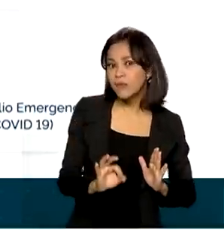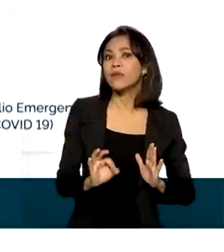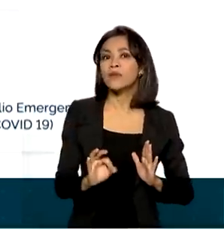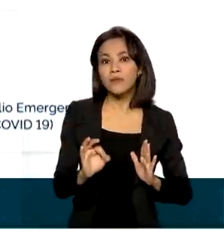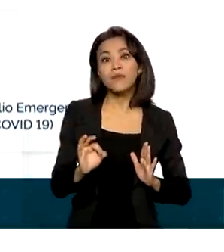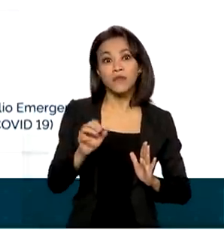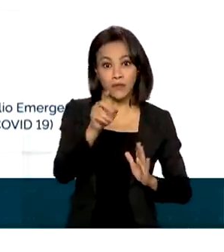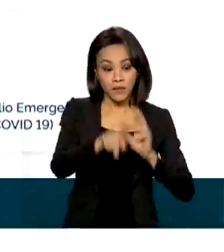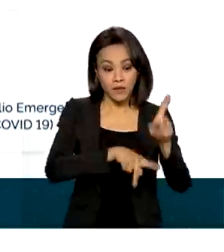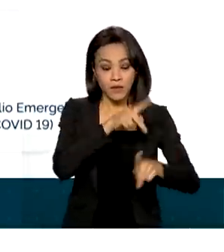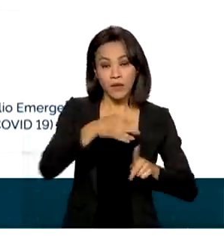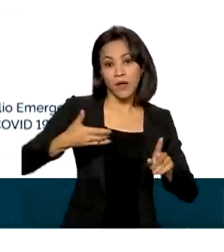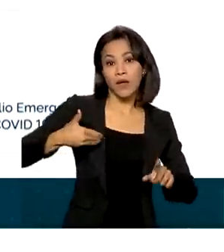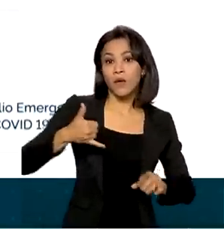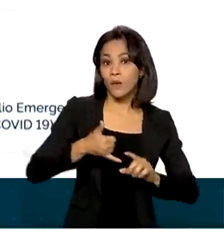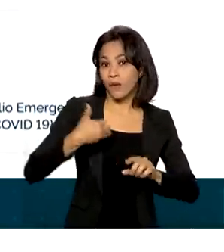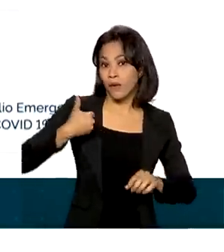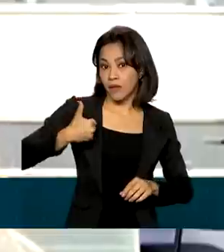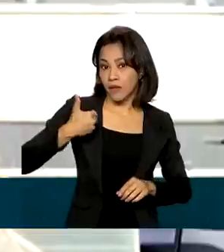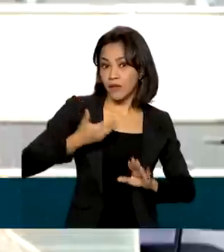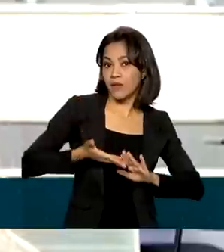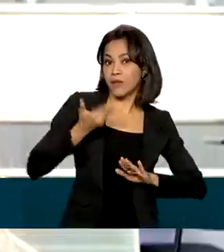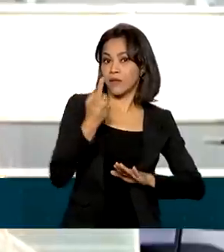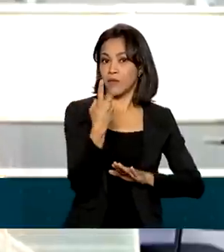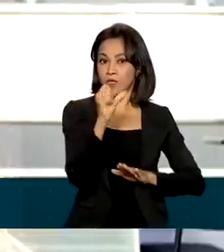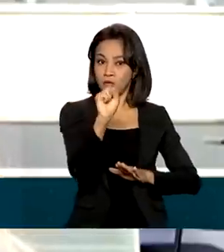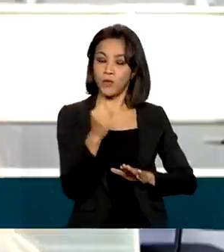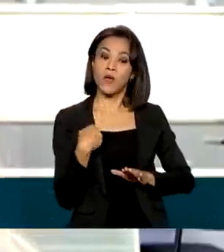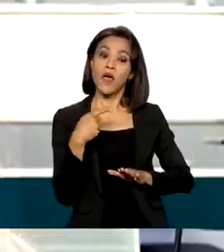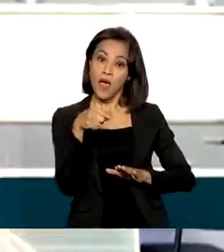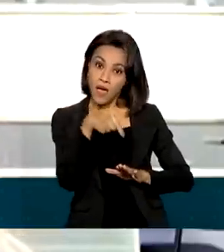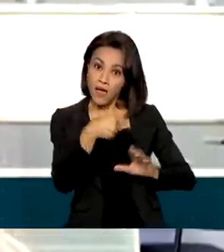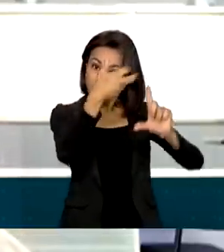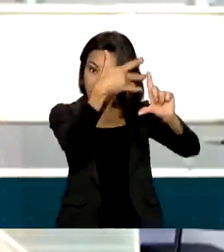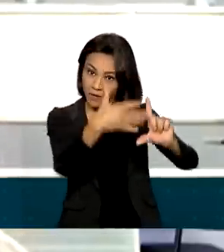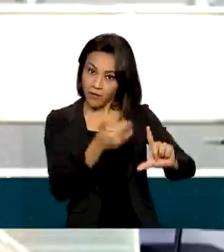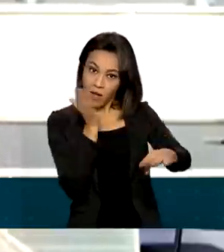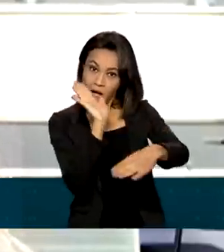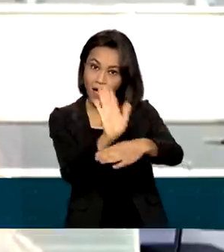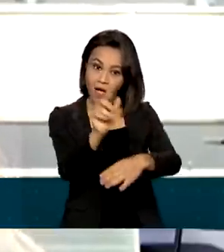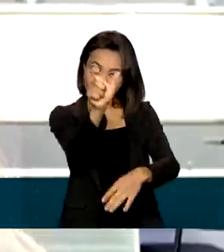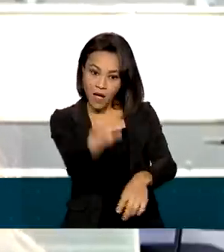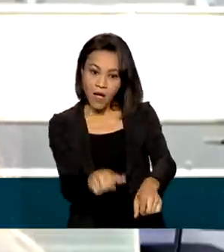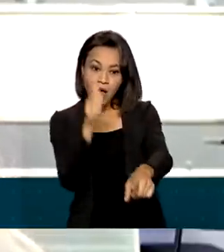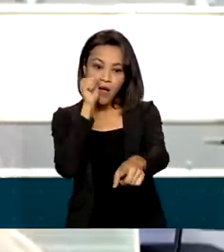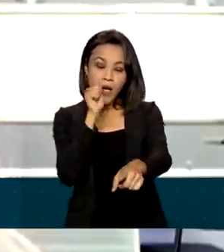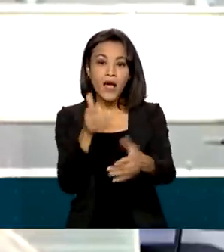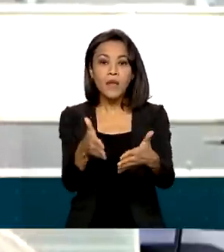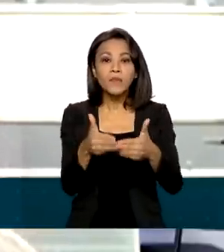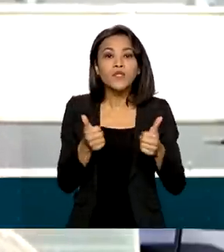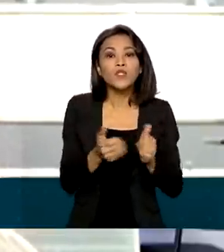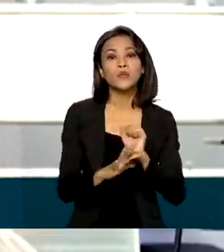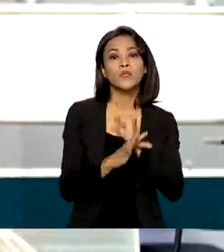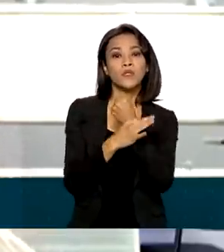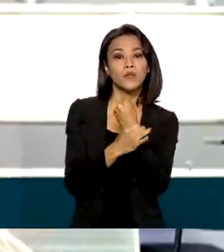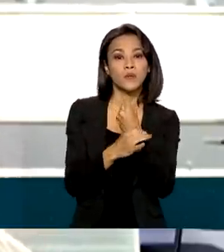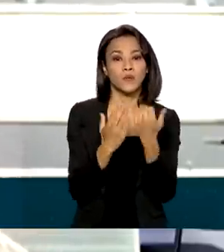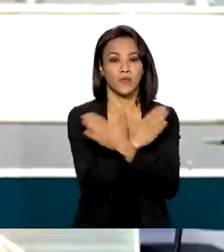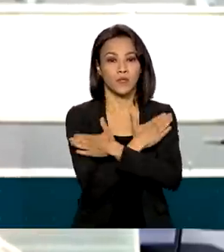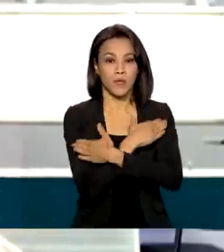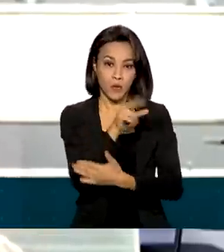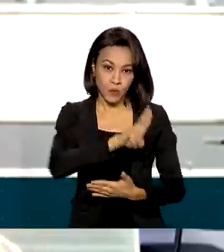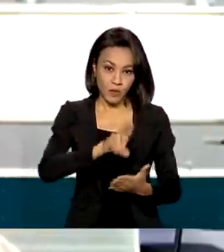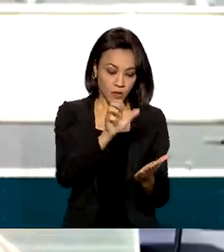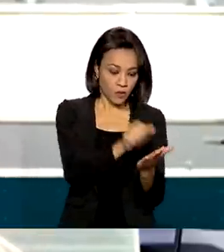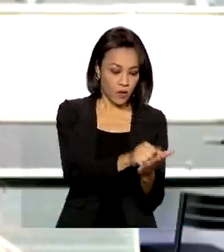18 anos. O gov.br facilitou a vida da Janaína. Ela solicitou o seguro-desemprego por meio do aplicativo.